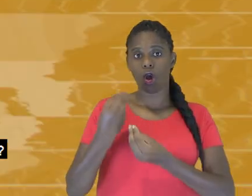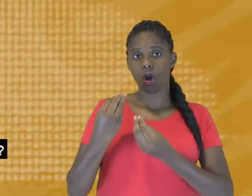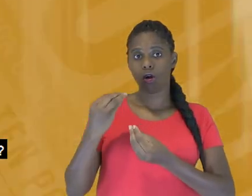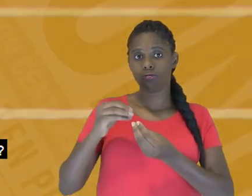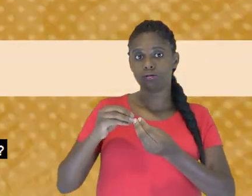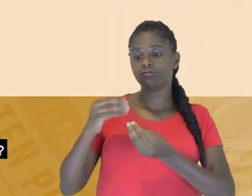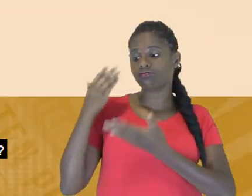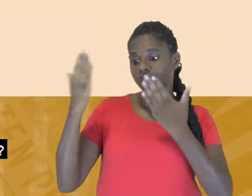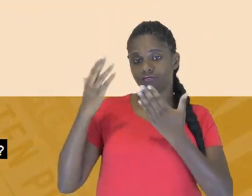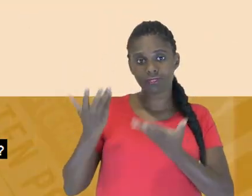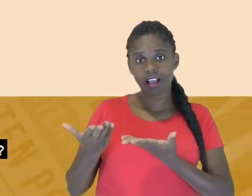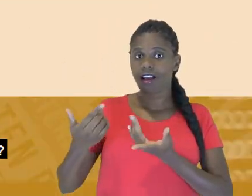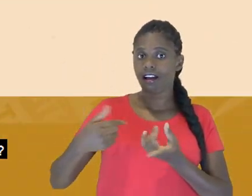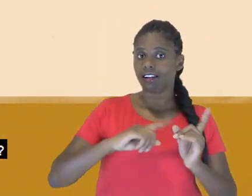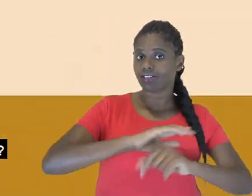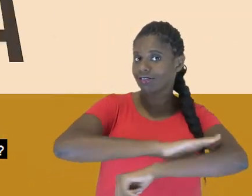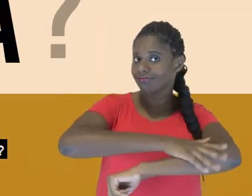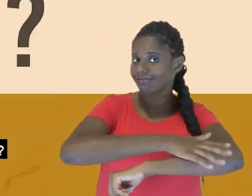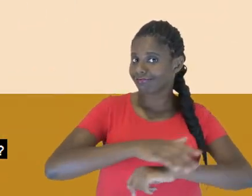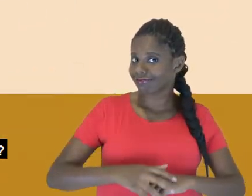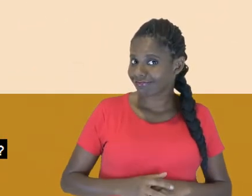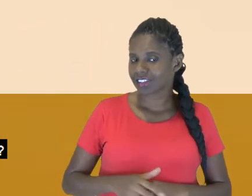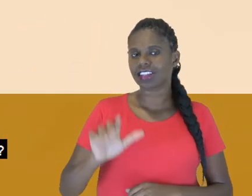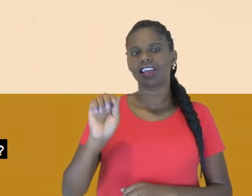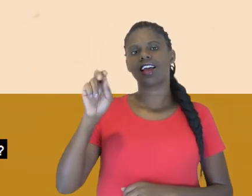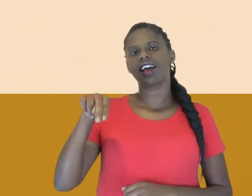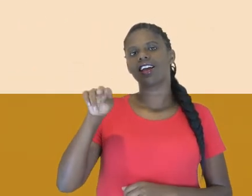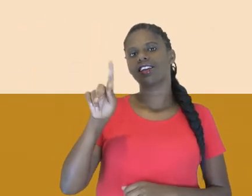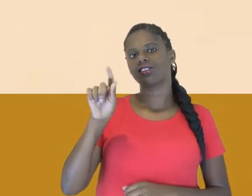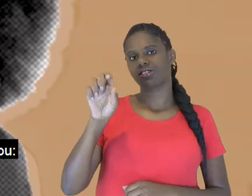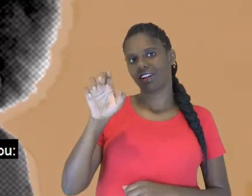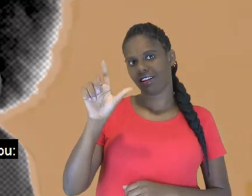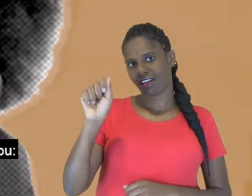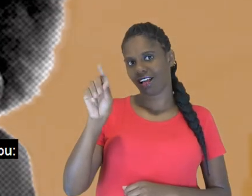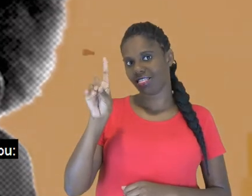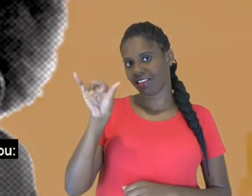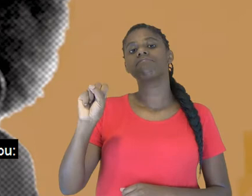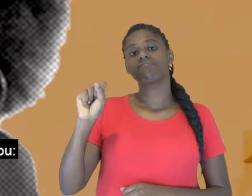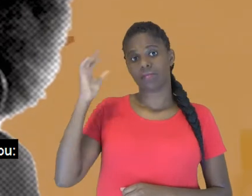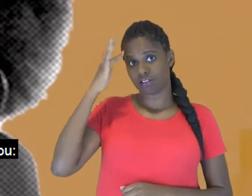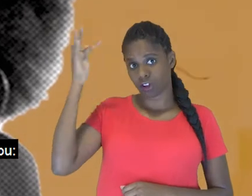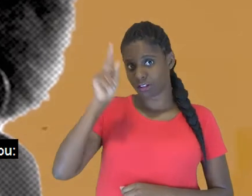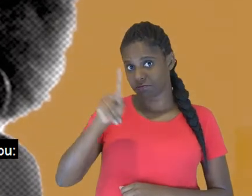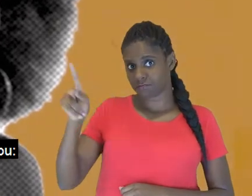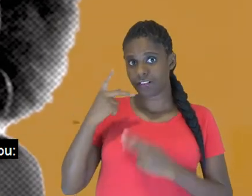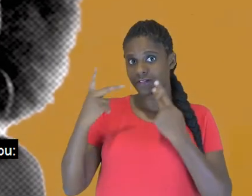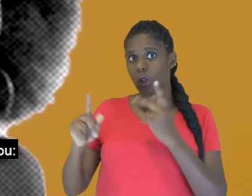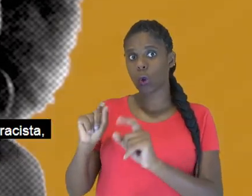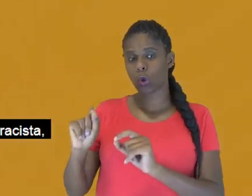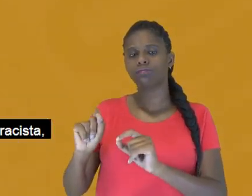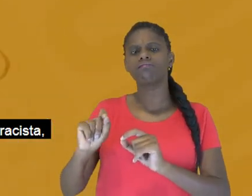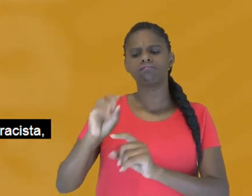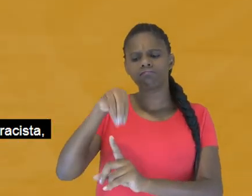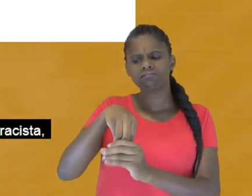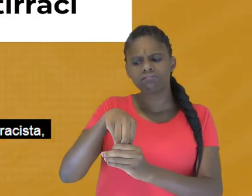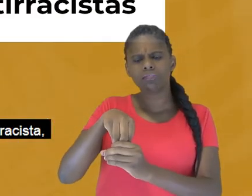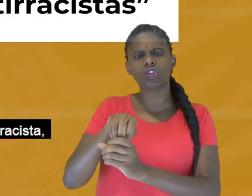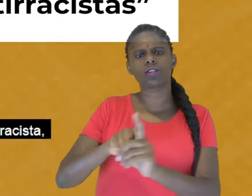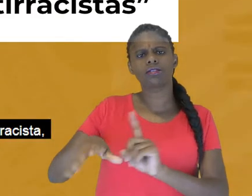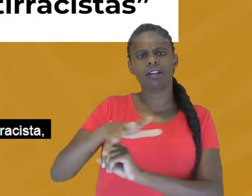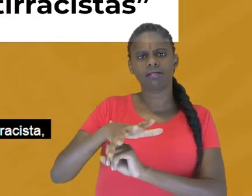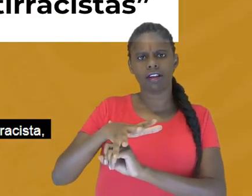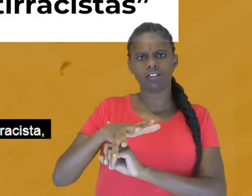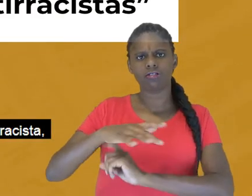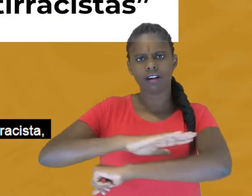Como fazer uma psicologia antirracista? Angela Davis, filósofa e professora, afirmou Numa sociedade